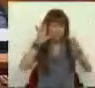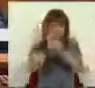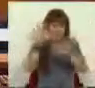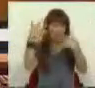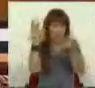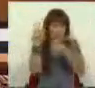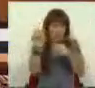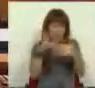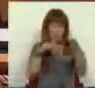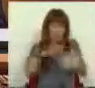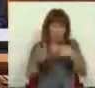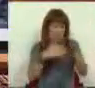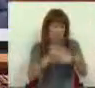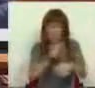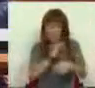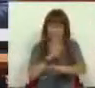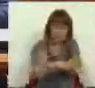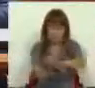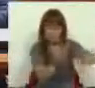ou noutra qualquer região do país.